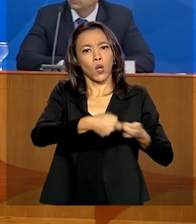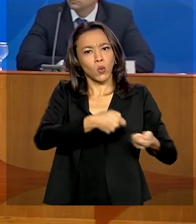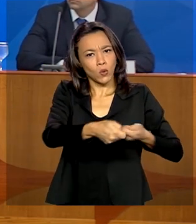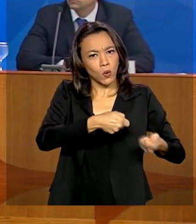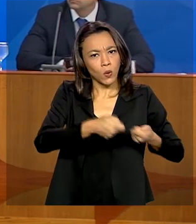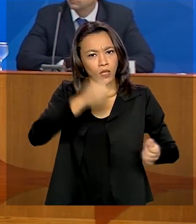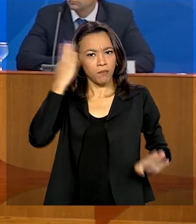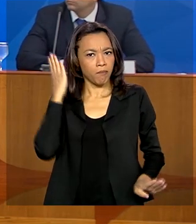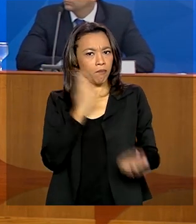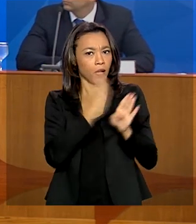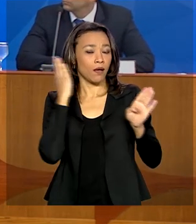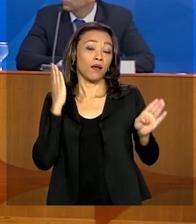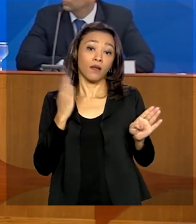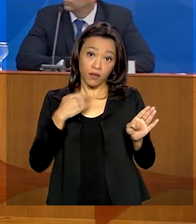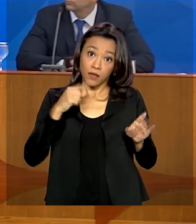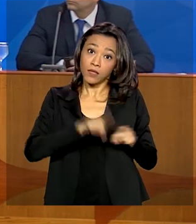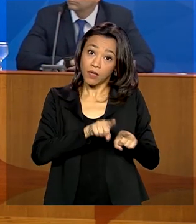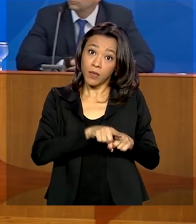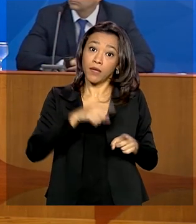diagnóstico e produção de vacinas.